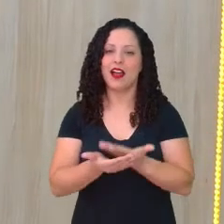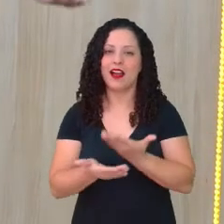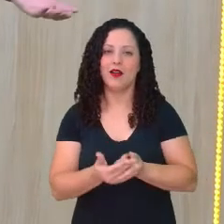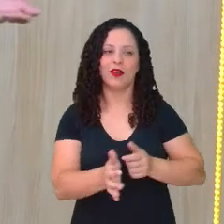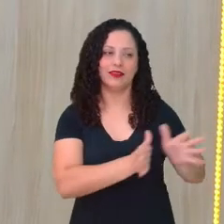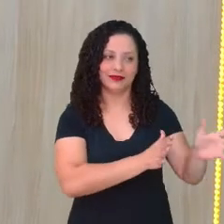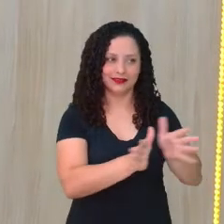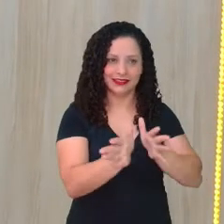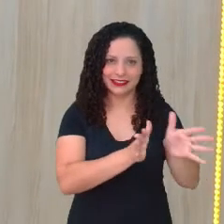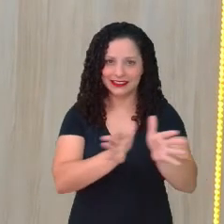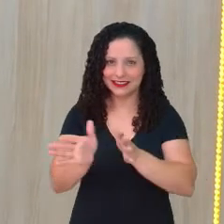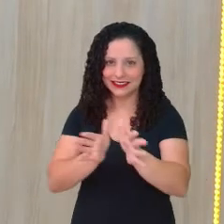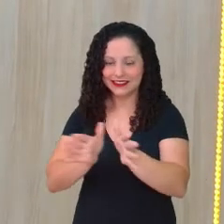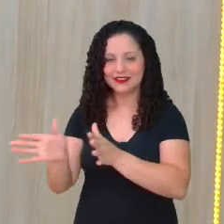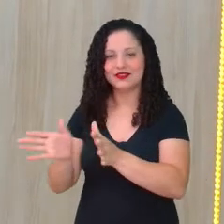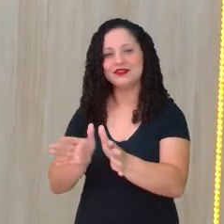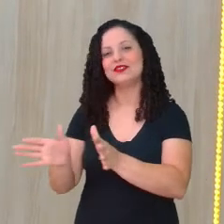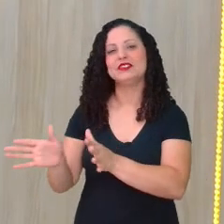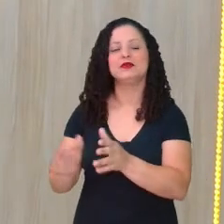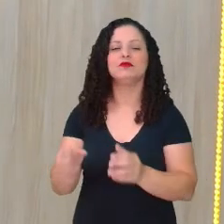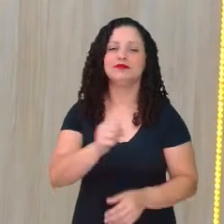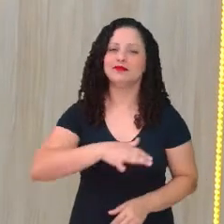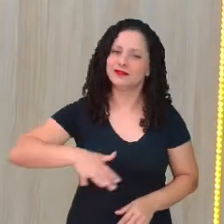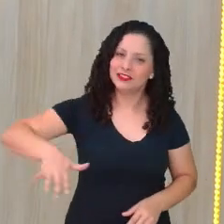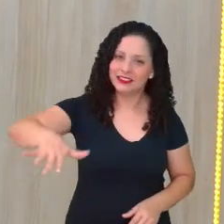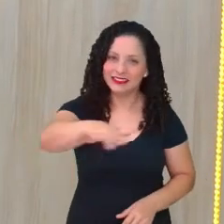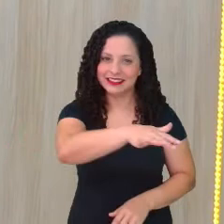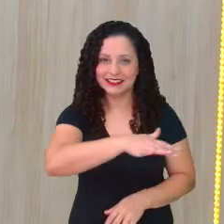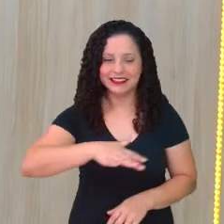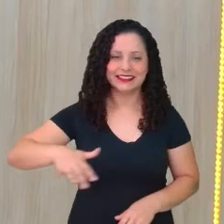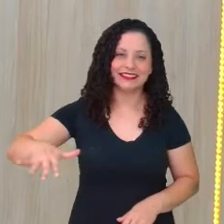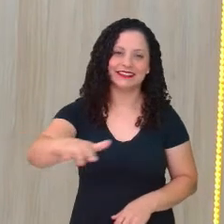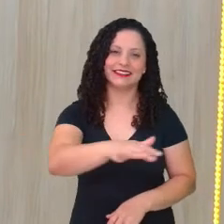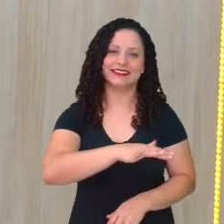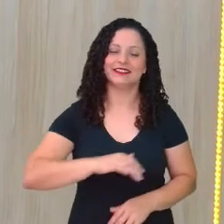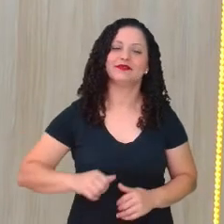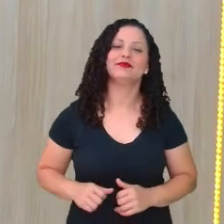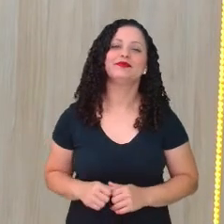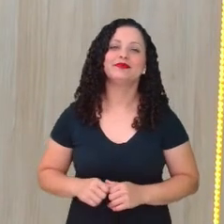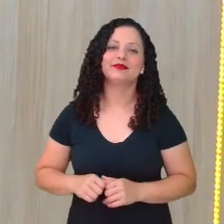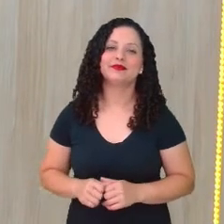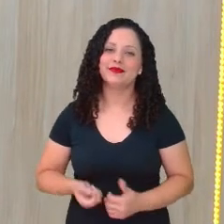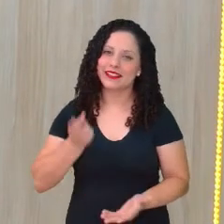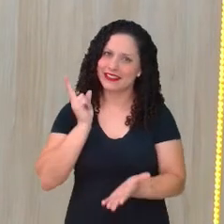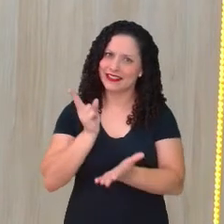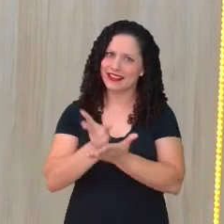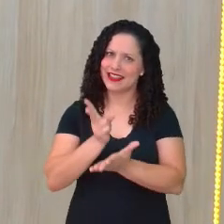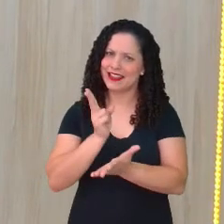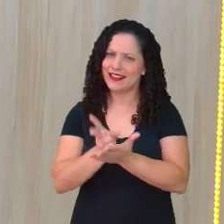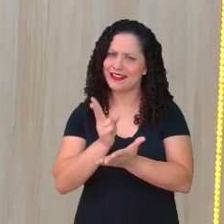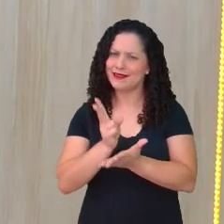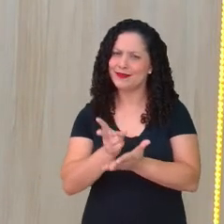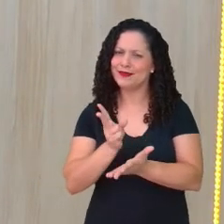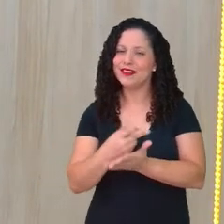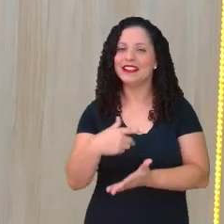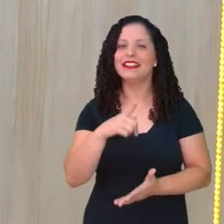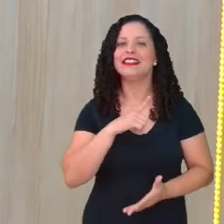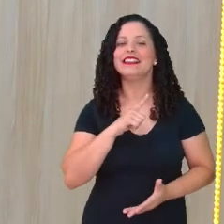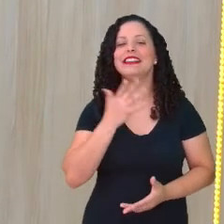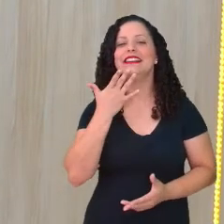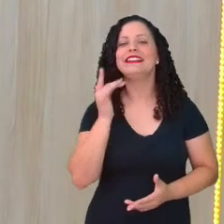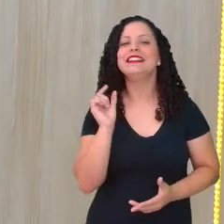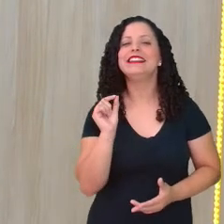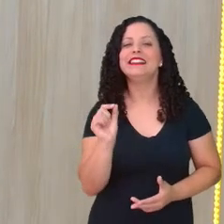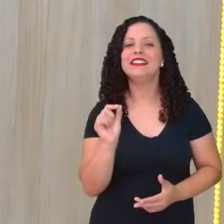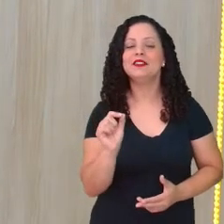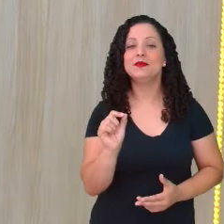acessível, não é? Para todos e todas. E como sempre falo, temos uma